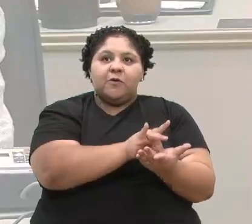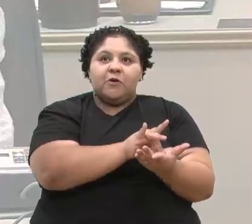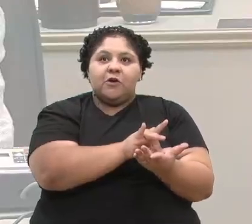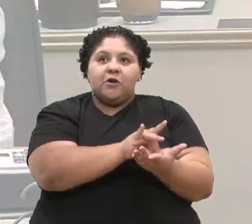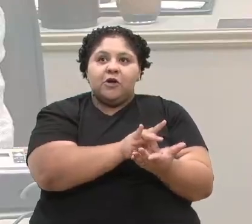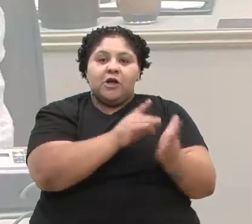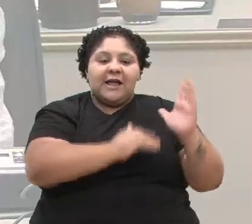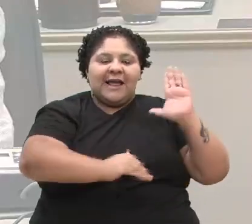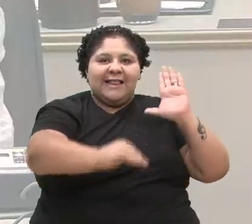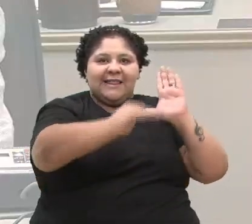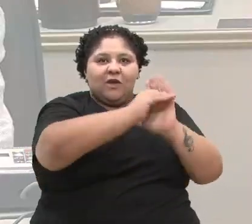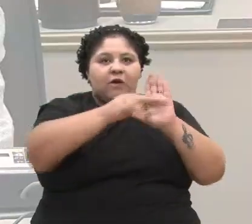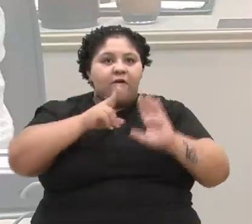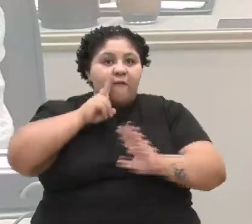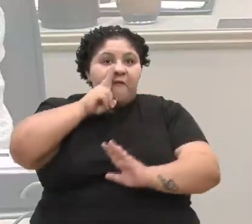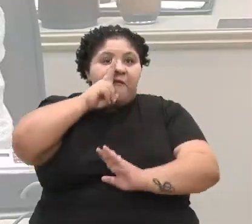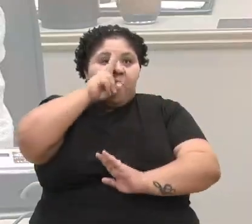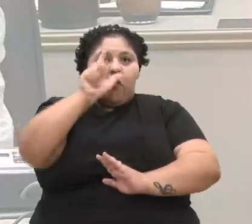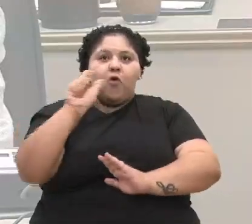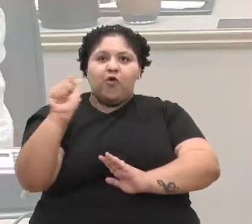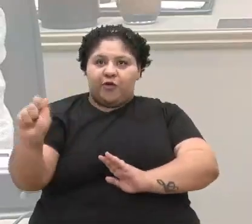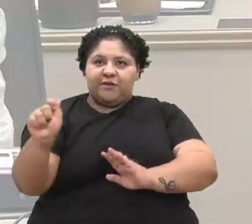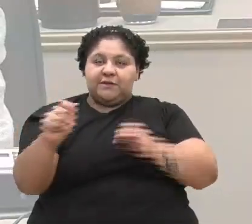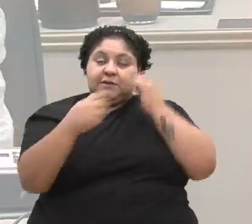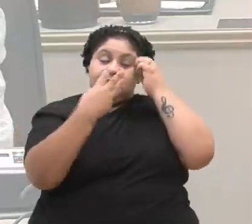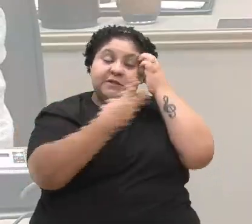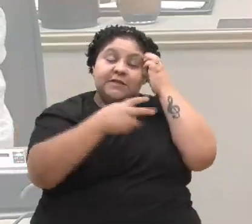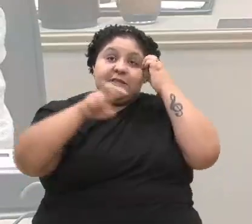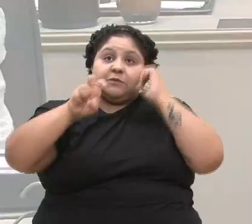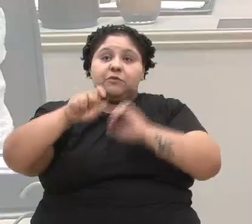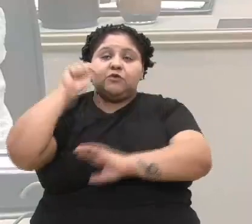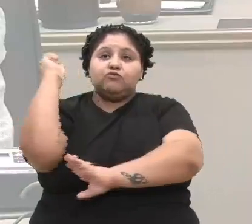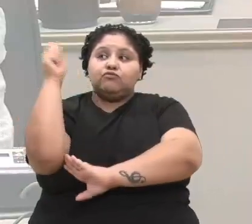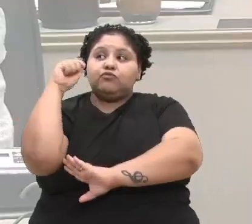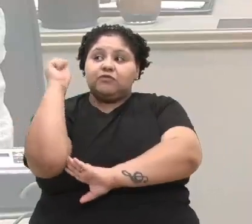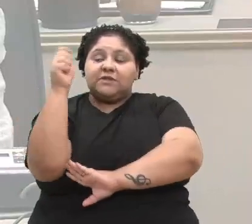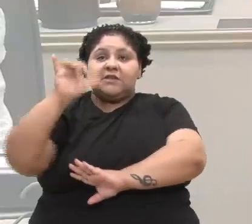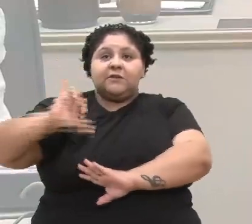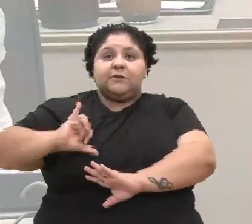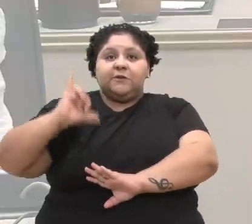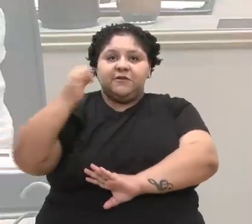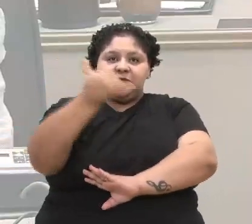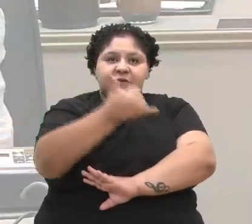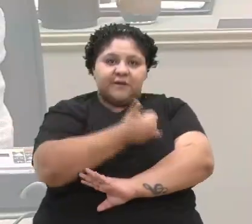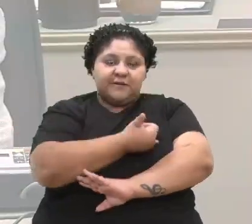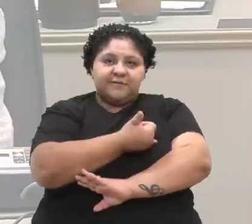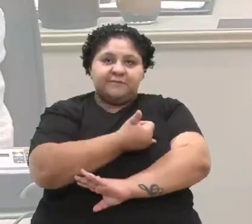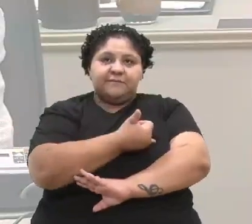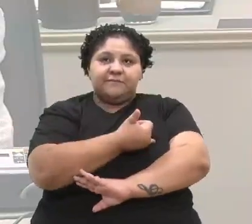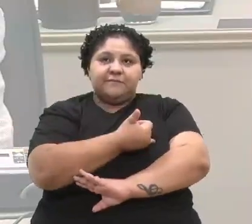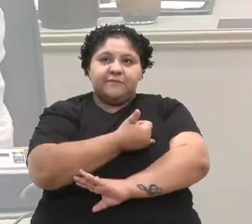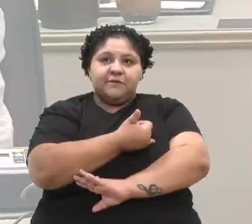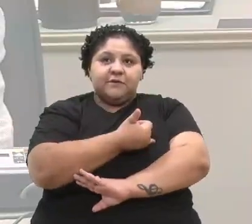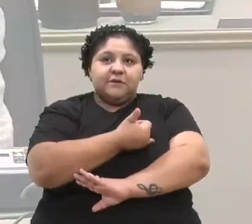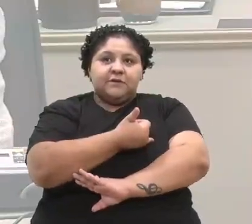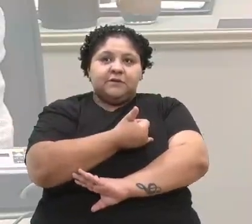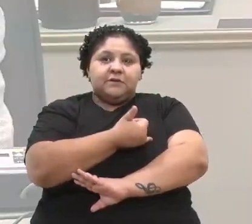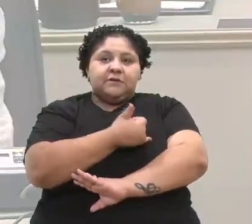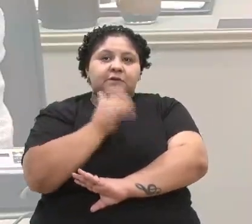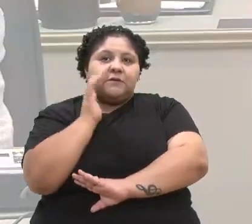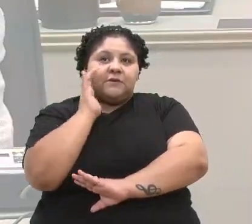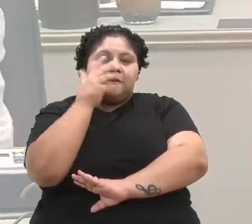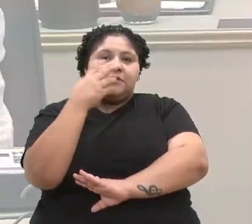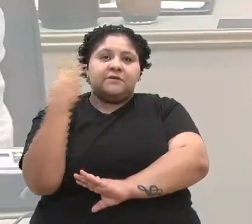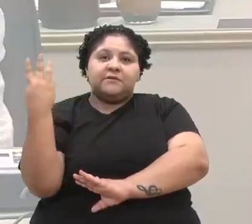no 35º Rodeio Internacional de Vacaria, Rio Grande do Sul, ocorrido de